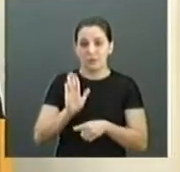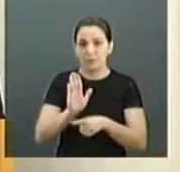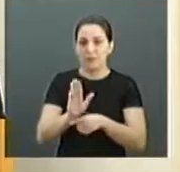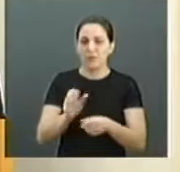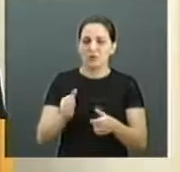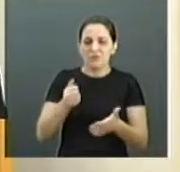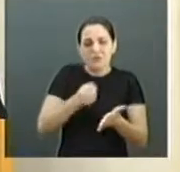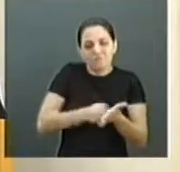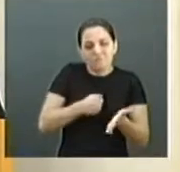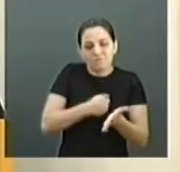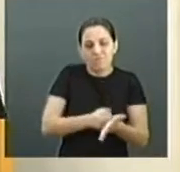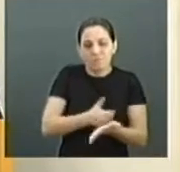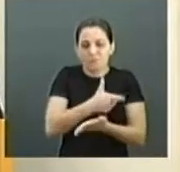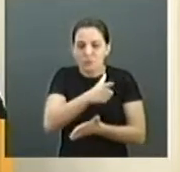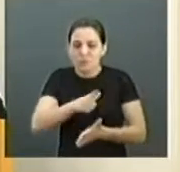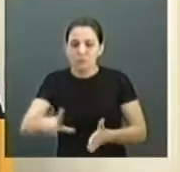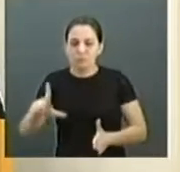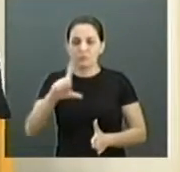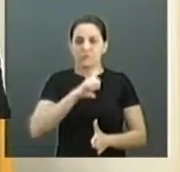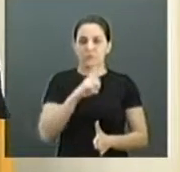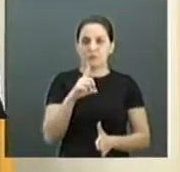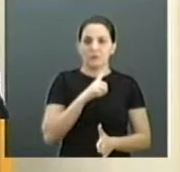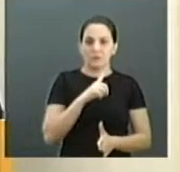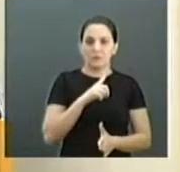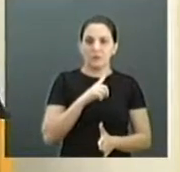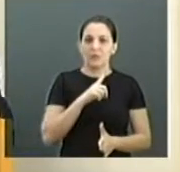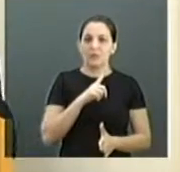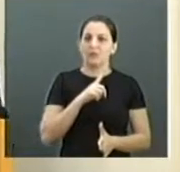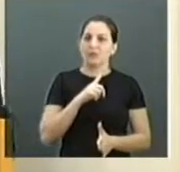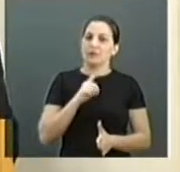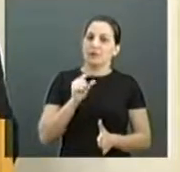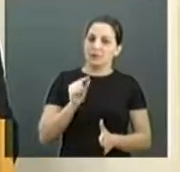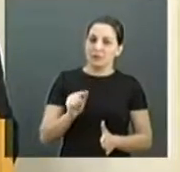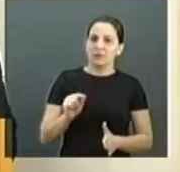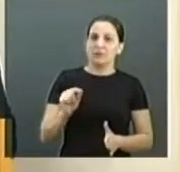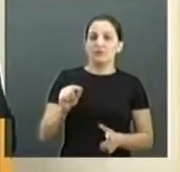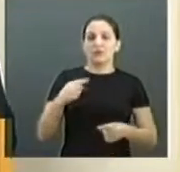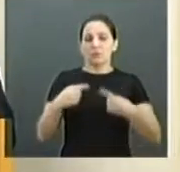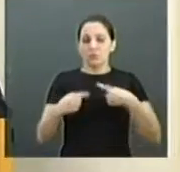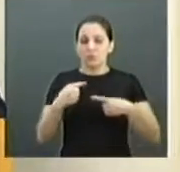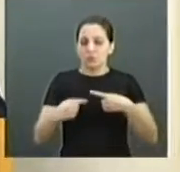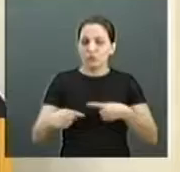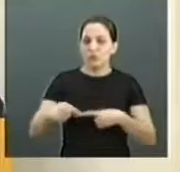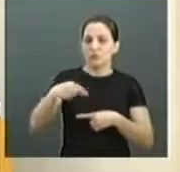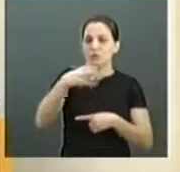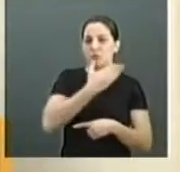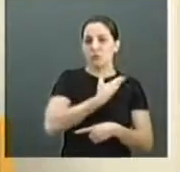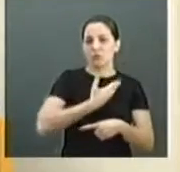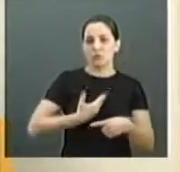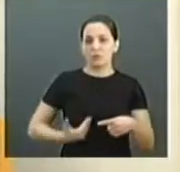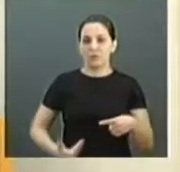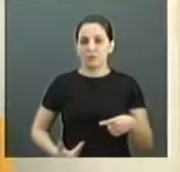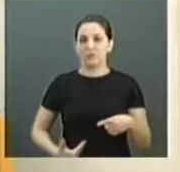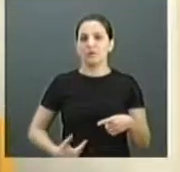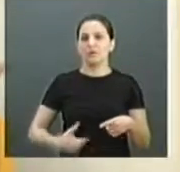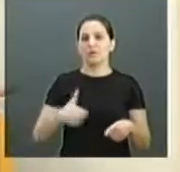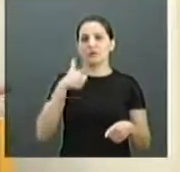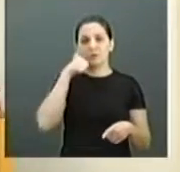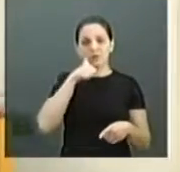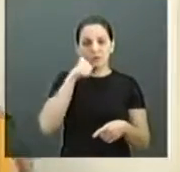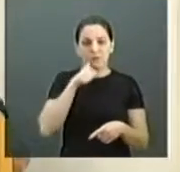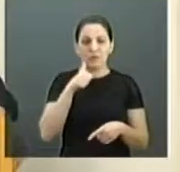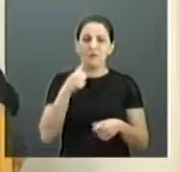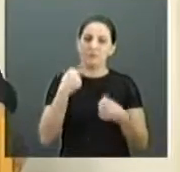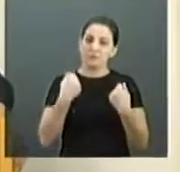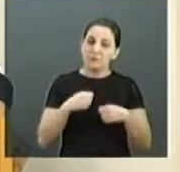permaneça, e ainda que exista um discurso por parte do governo de que essas mulheres que dependem